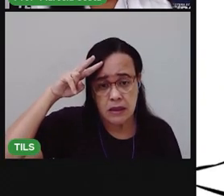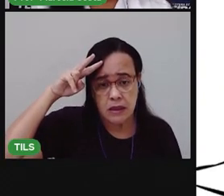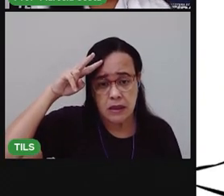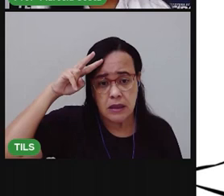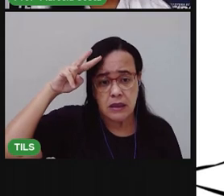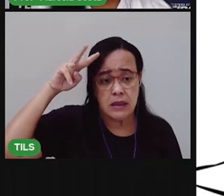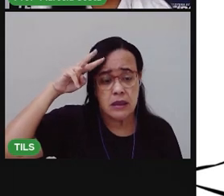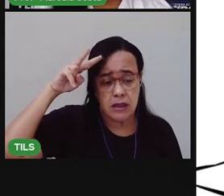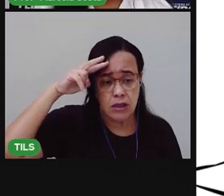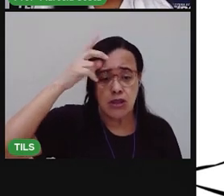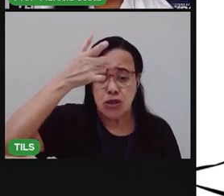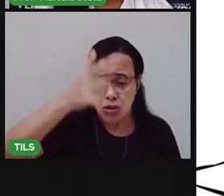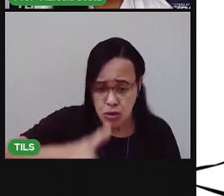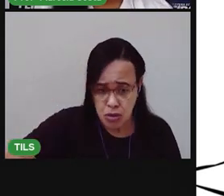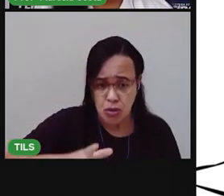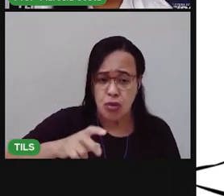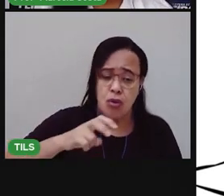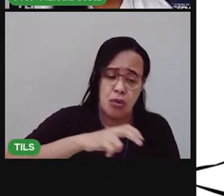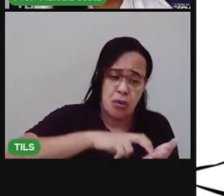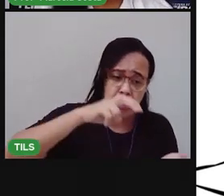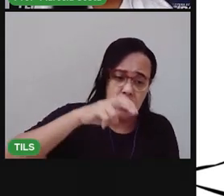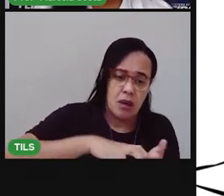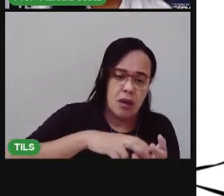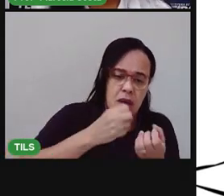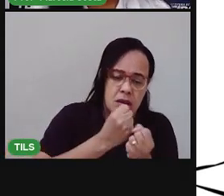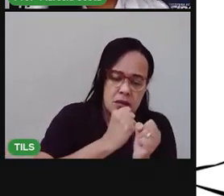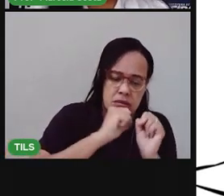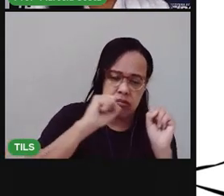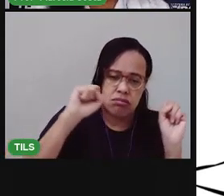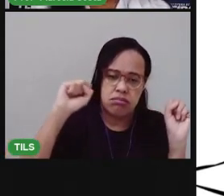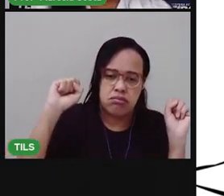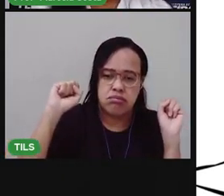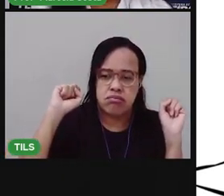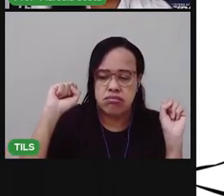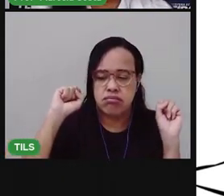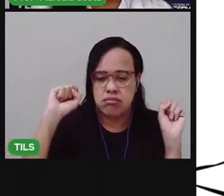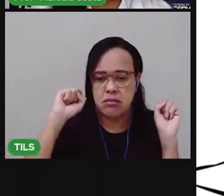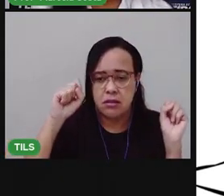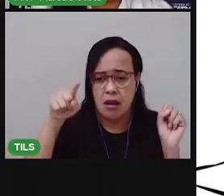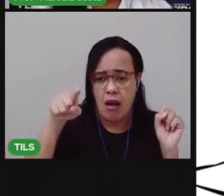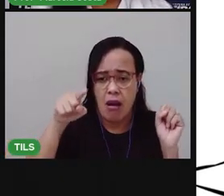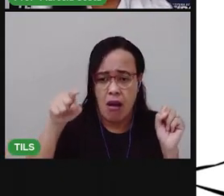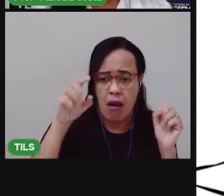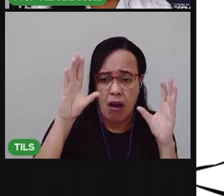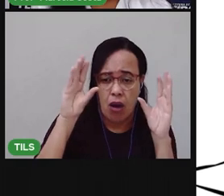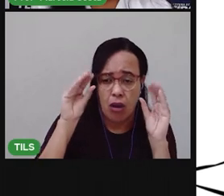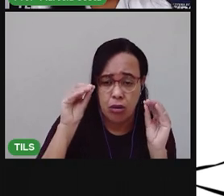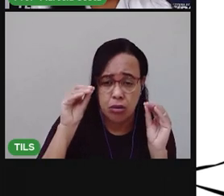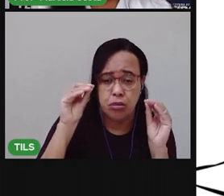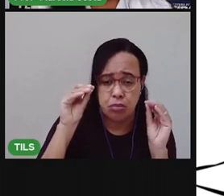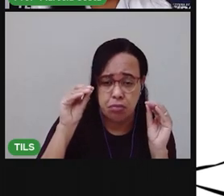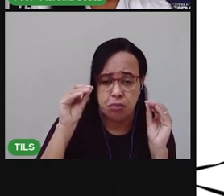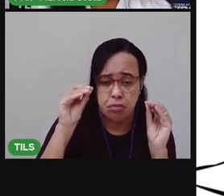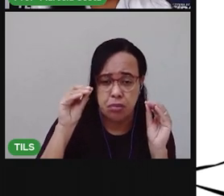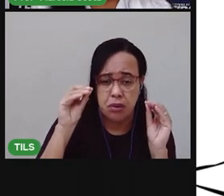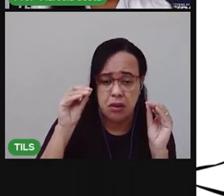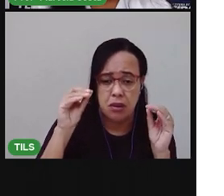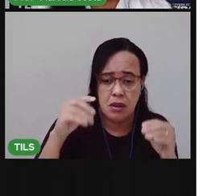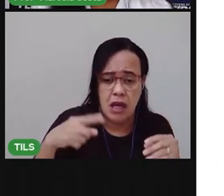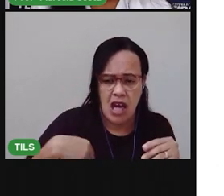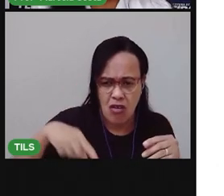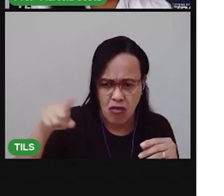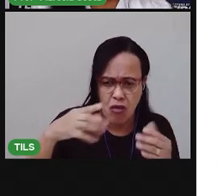Mais um dia que eu acordo no escuro. Eu detesto acordar quando ainda está escuro lá fora. Será que hoje vou poder ir para a escola?